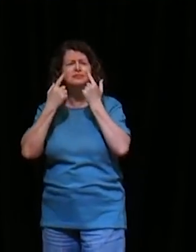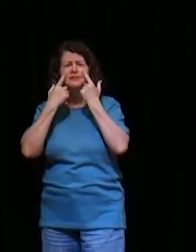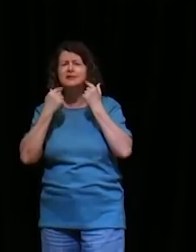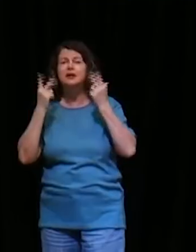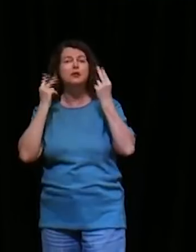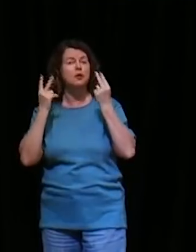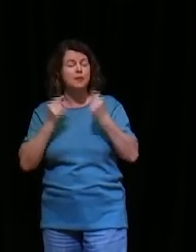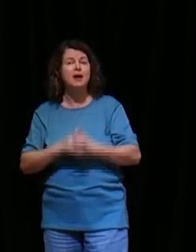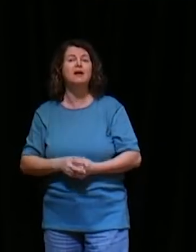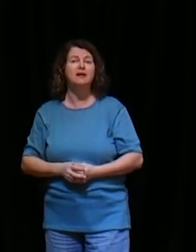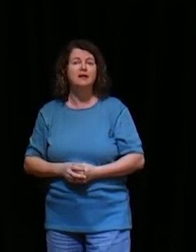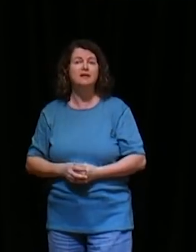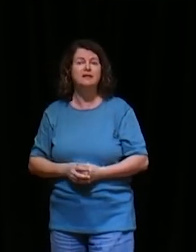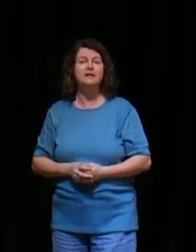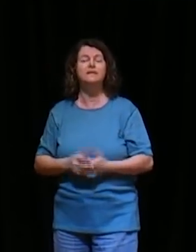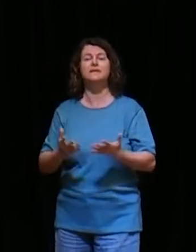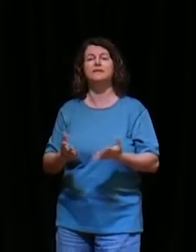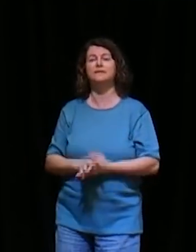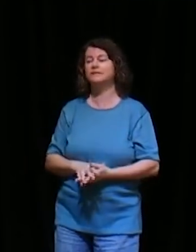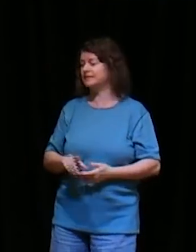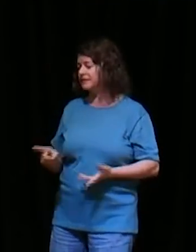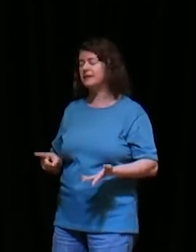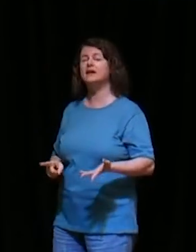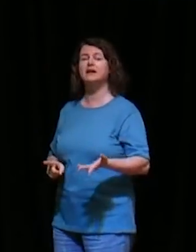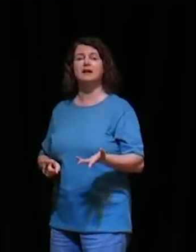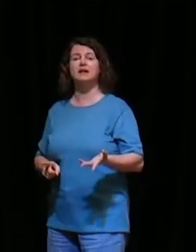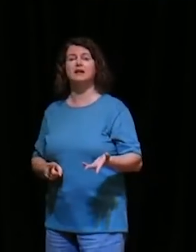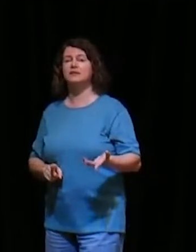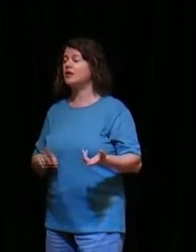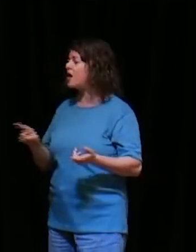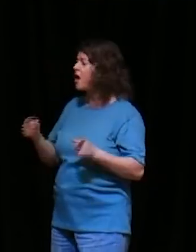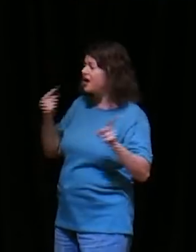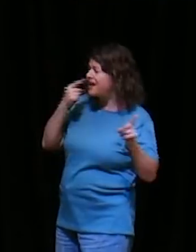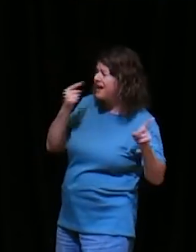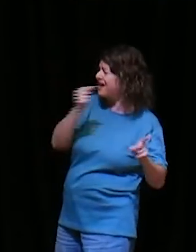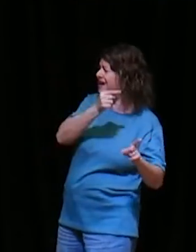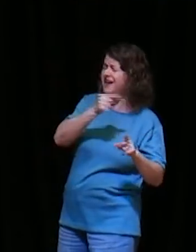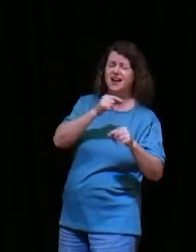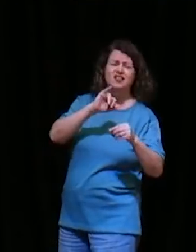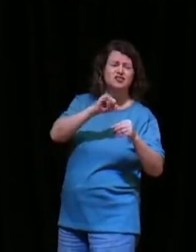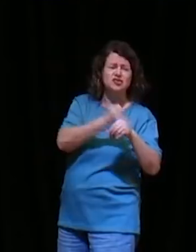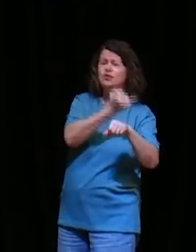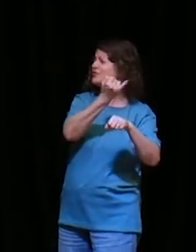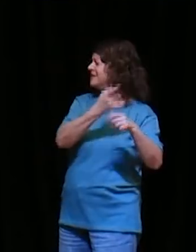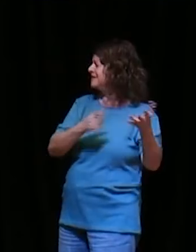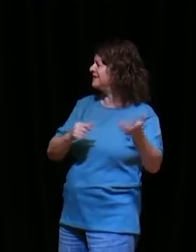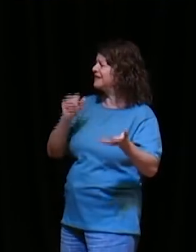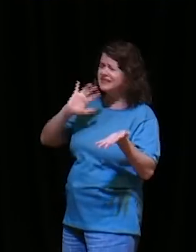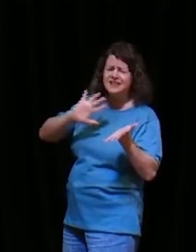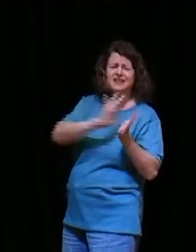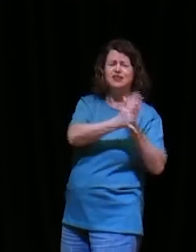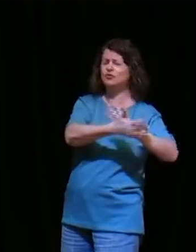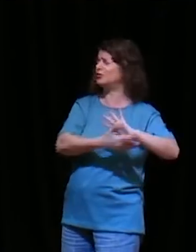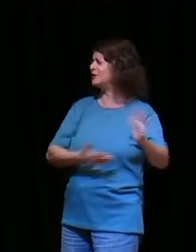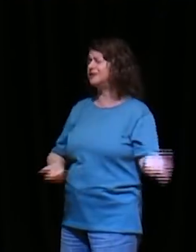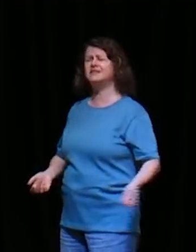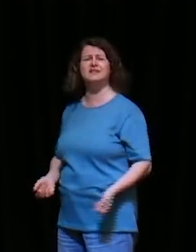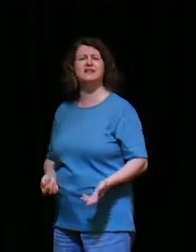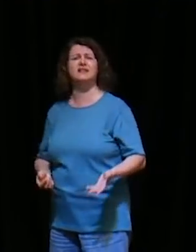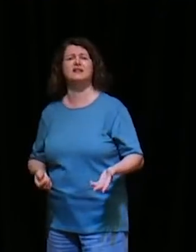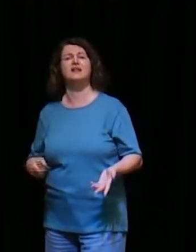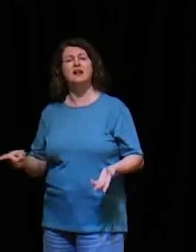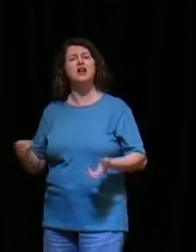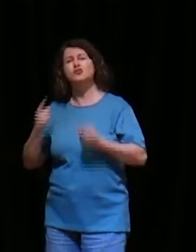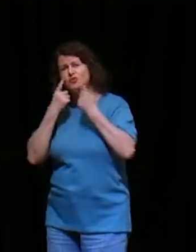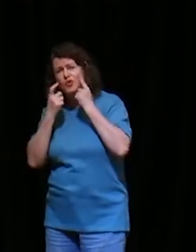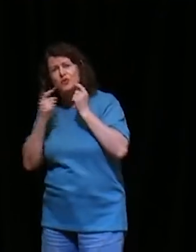eu fiquei sabendo, que Jerusalém está destruída, eu fiquei sabendo, que um irmão, que um dia estava na fé, desviado, fiquei